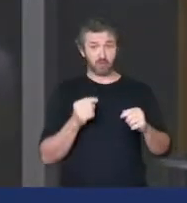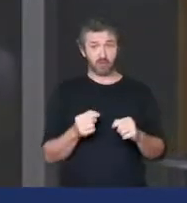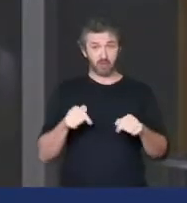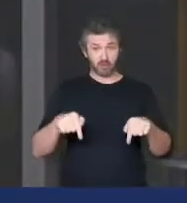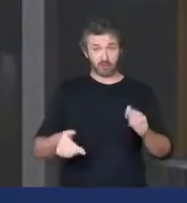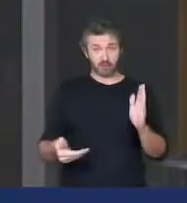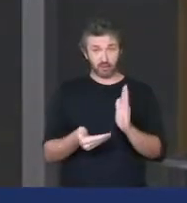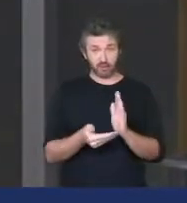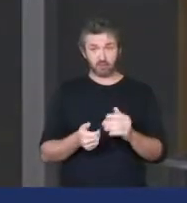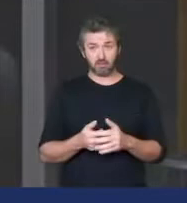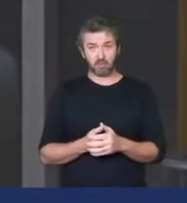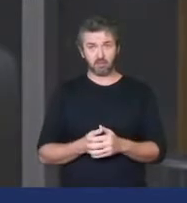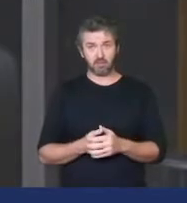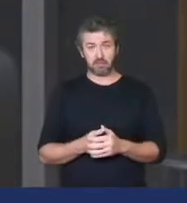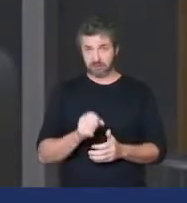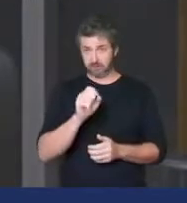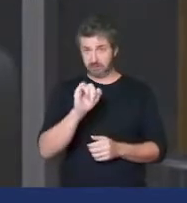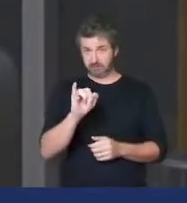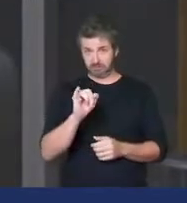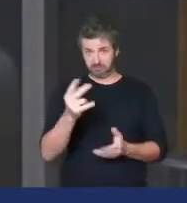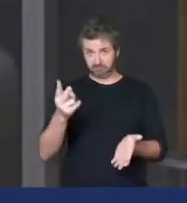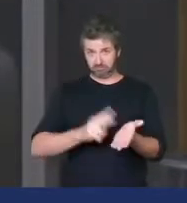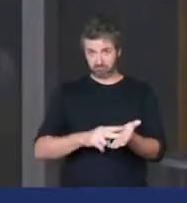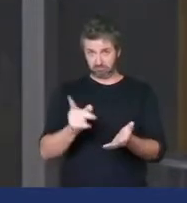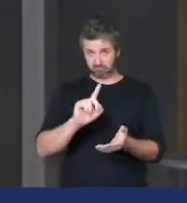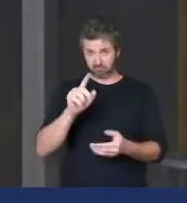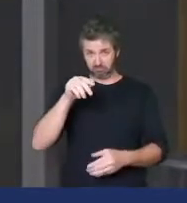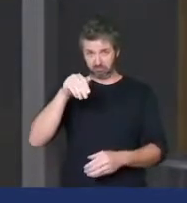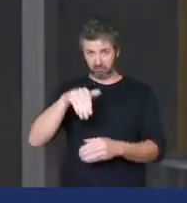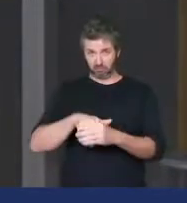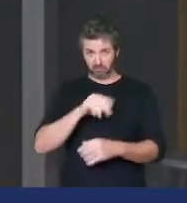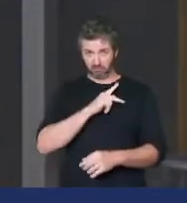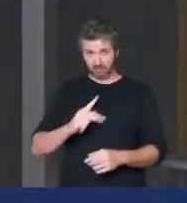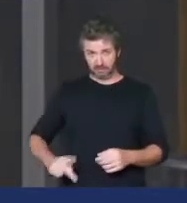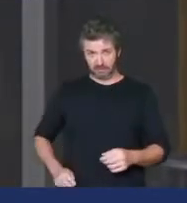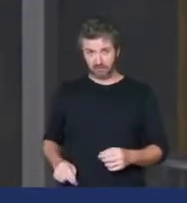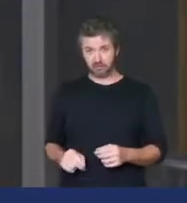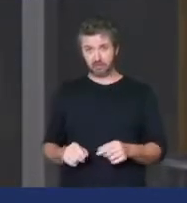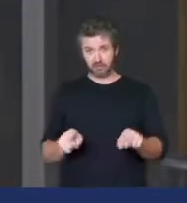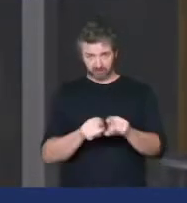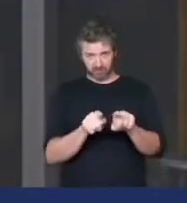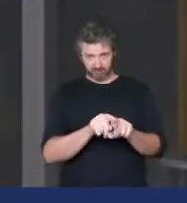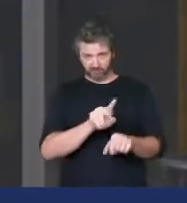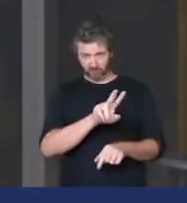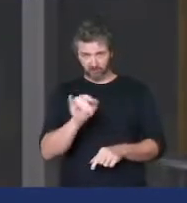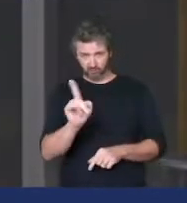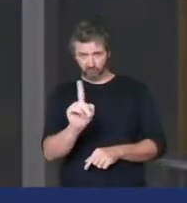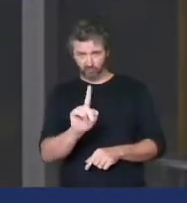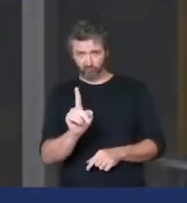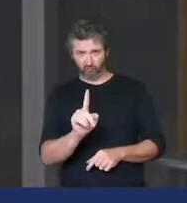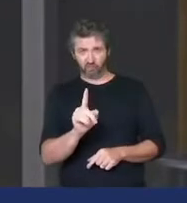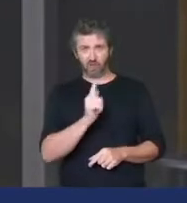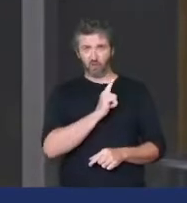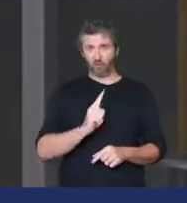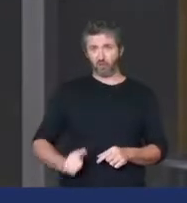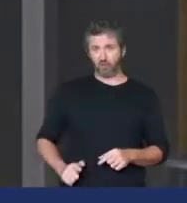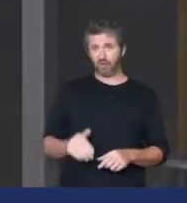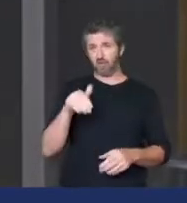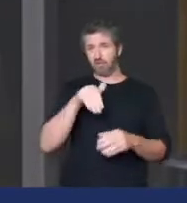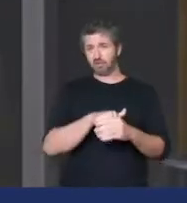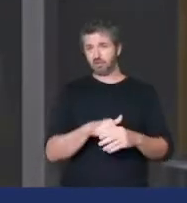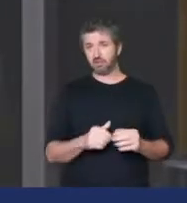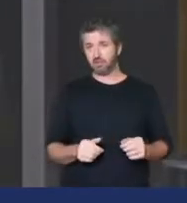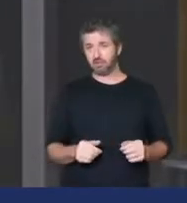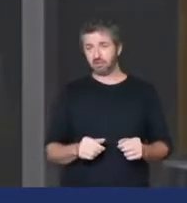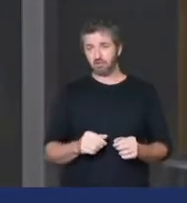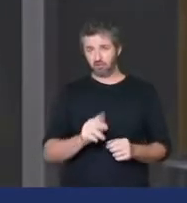casa, se não valer a eleição para presidente, vai valer as eleições para governador? Vai